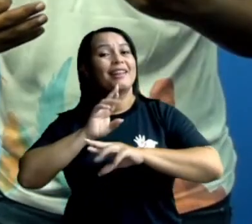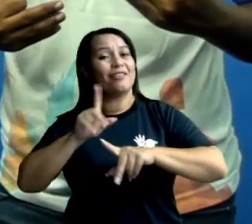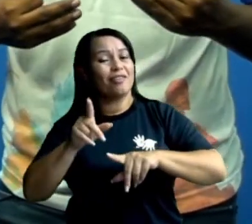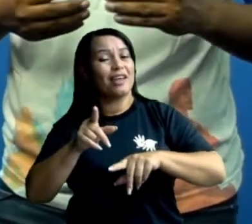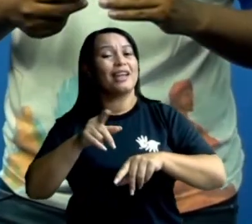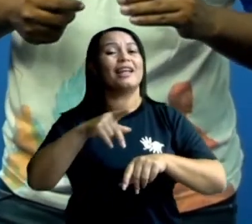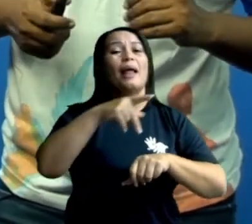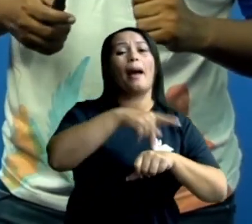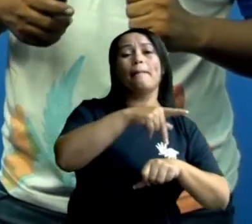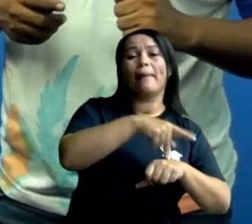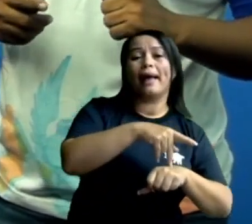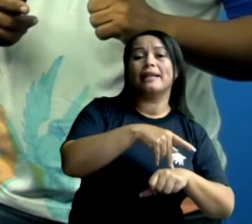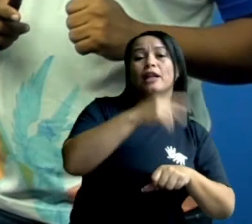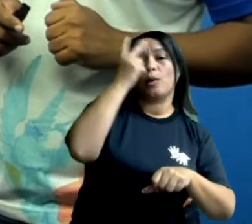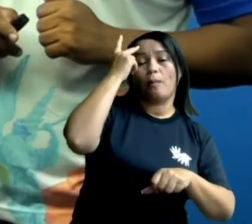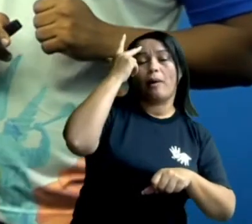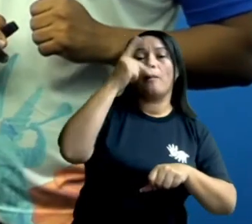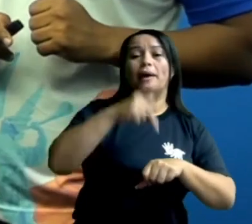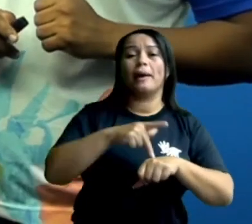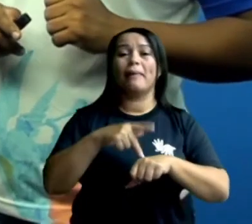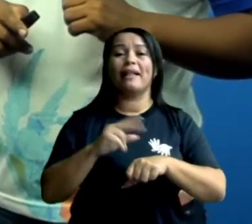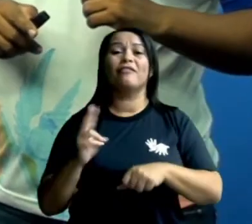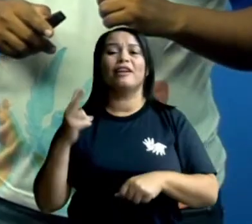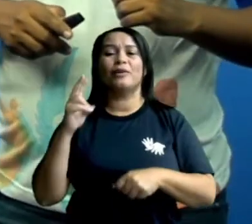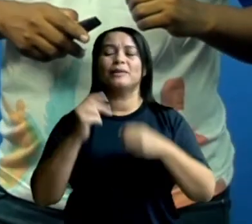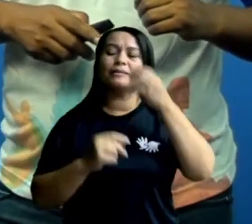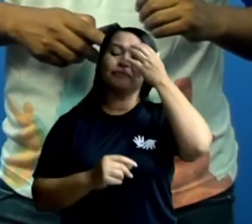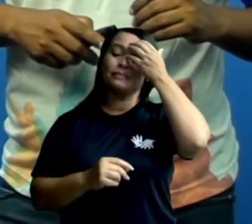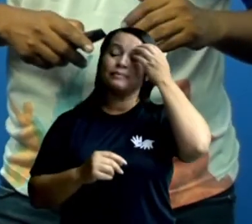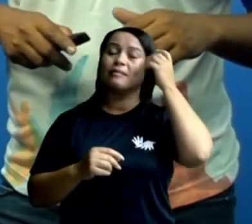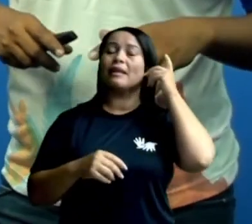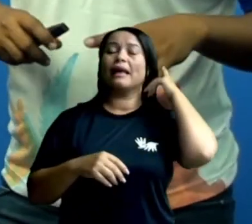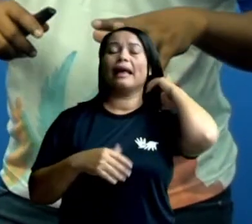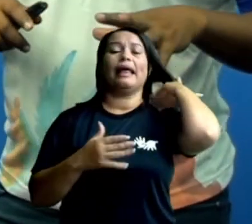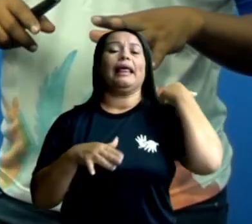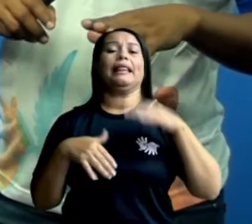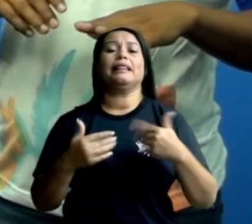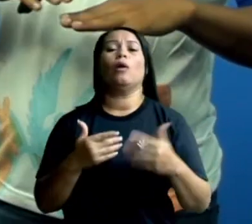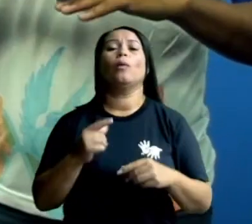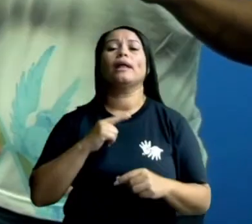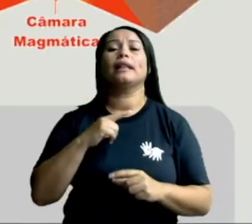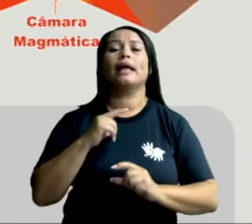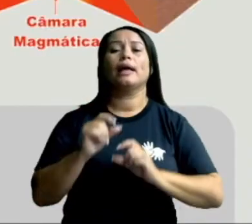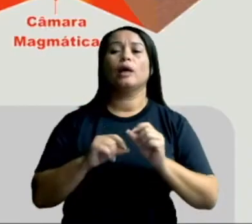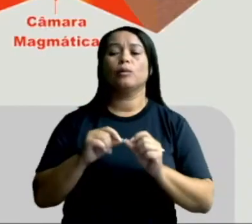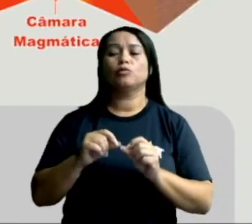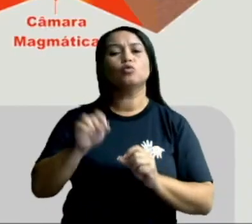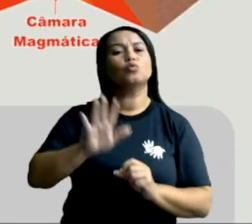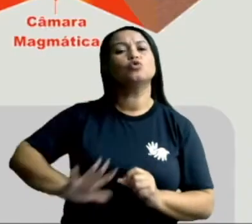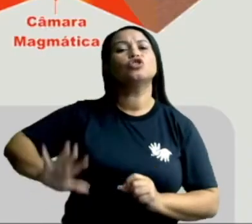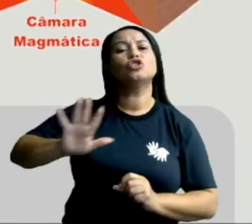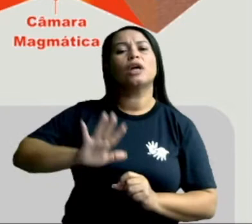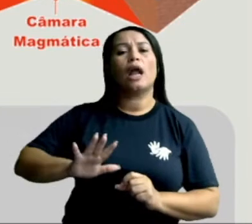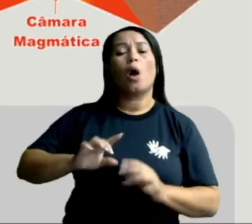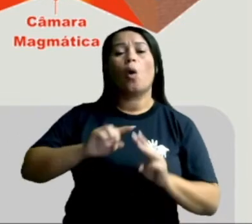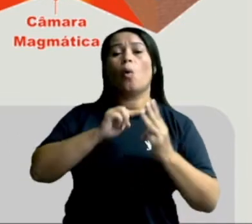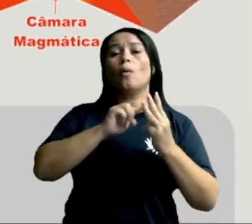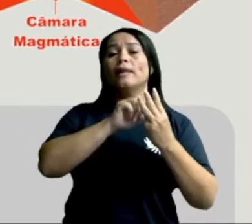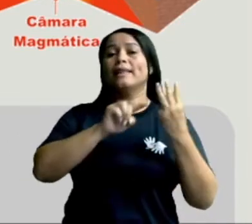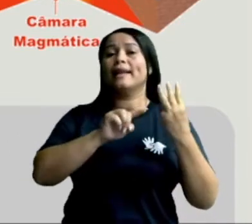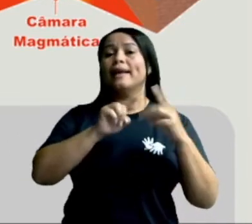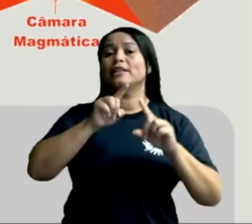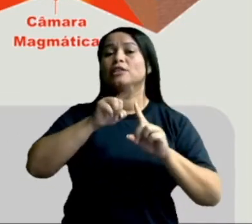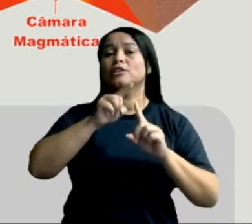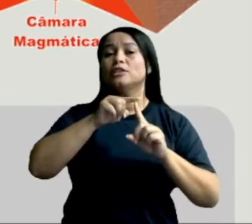preciosa para uma pedra comum. Certo? A partir de então, nós temos, no geral, três tipos de